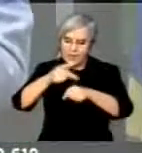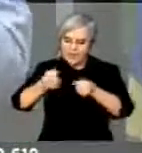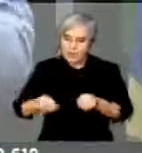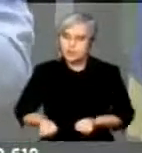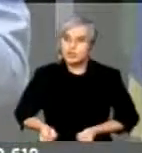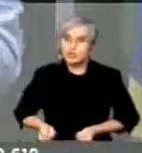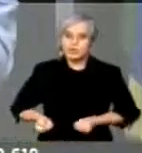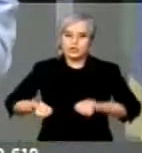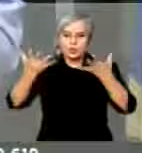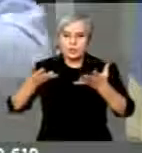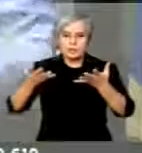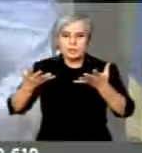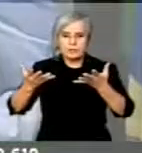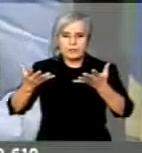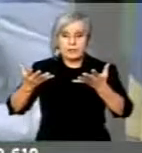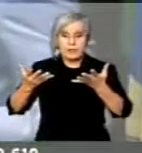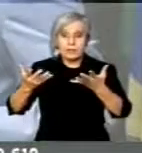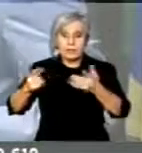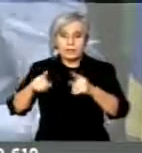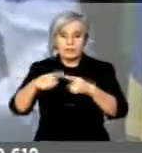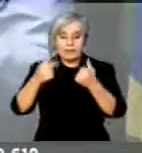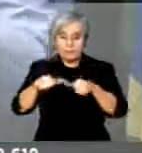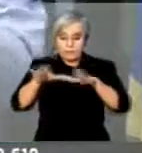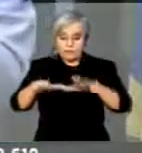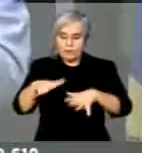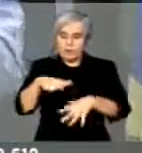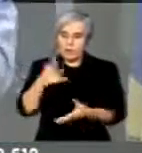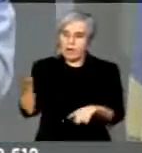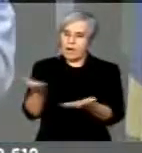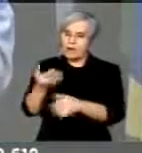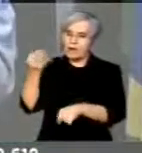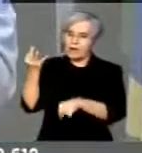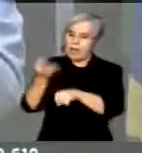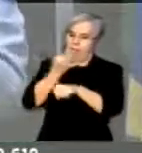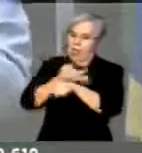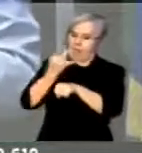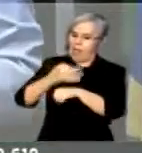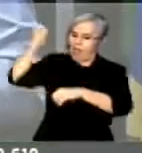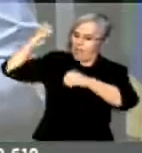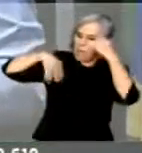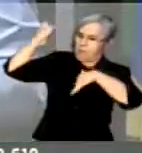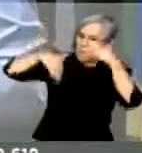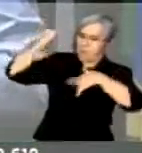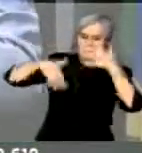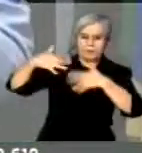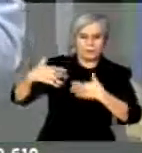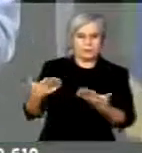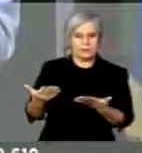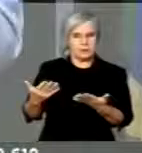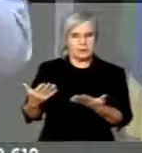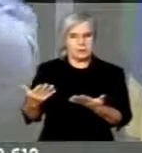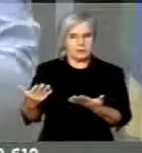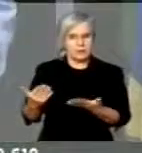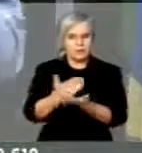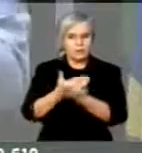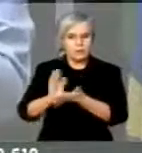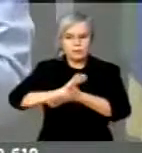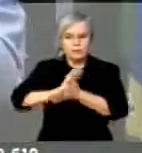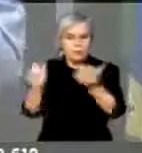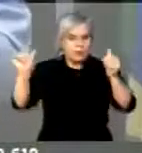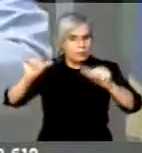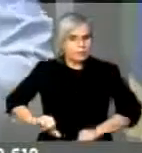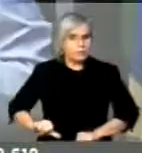preciso que se reconheça isso. A política externa brasileira passou a ter uma nova